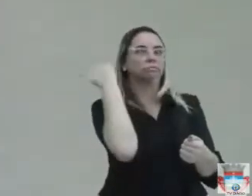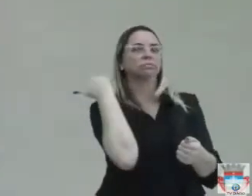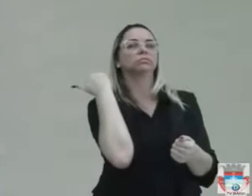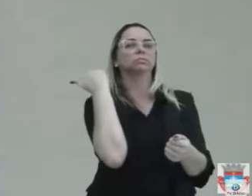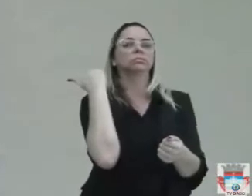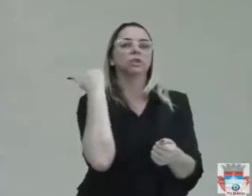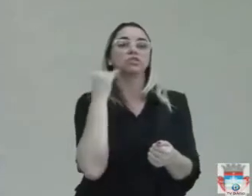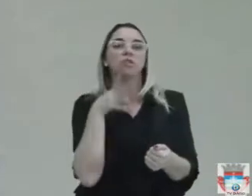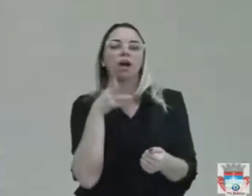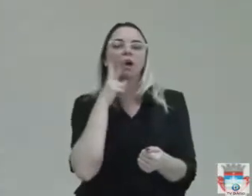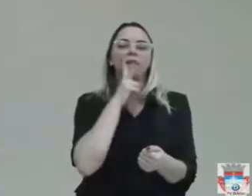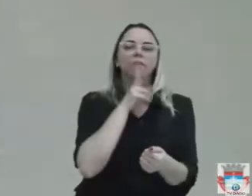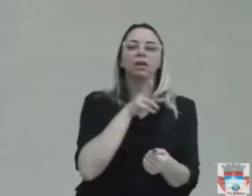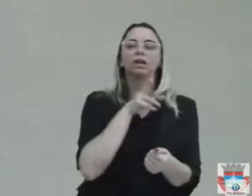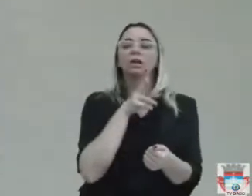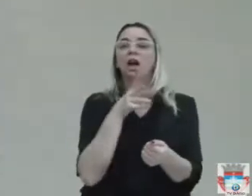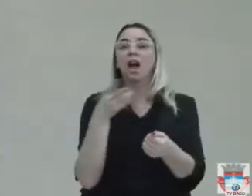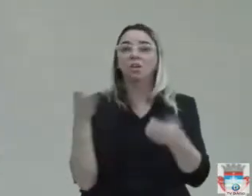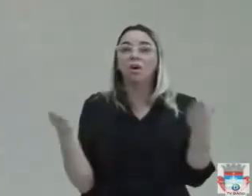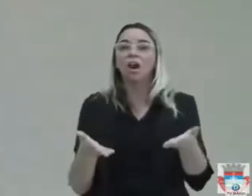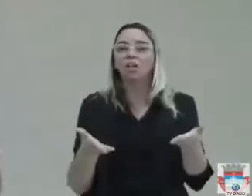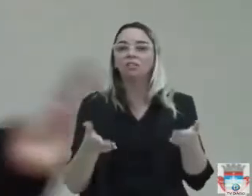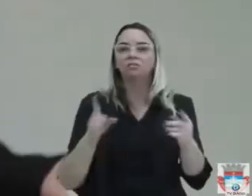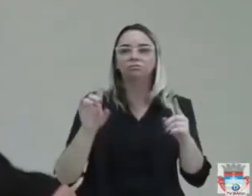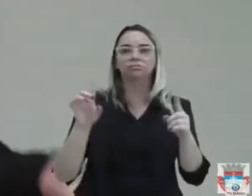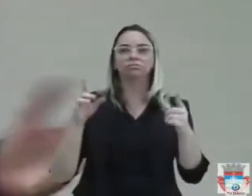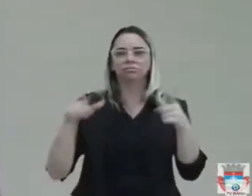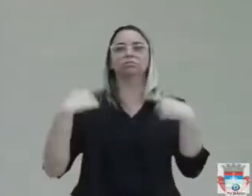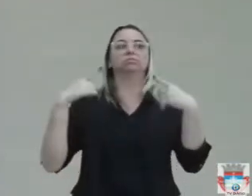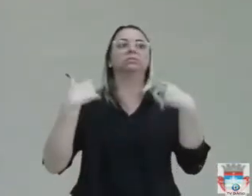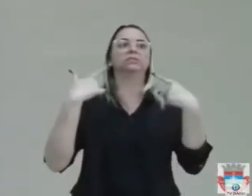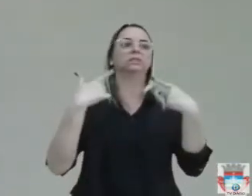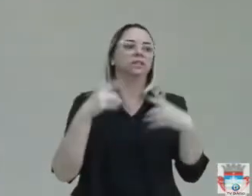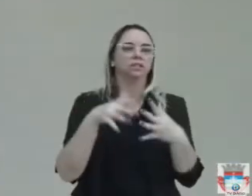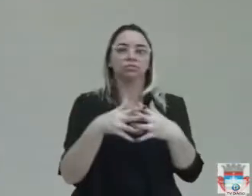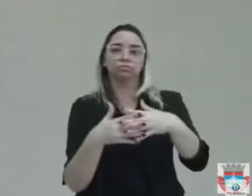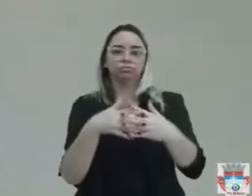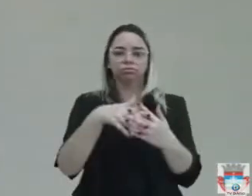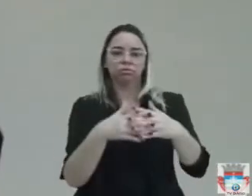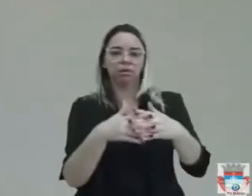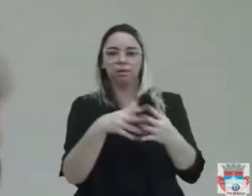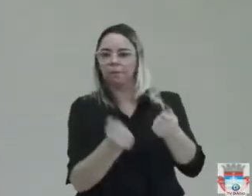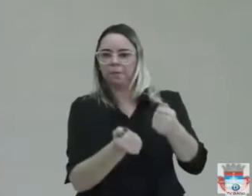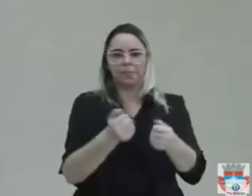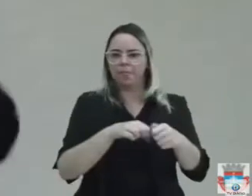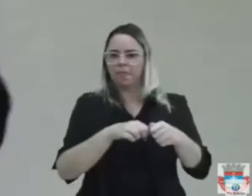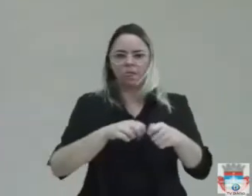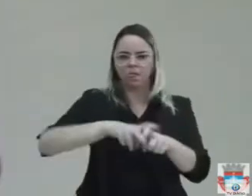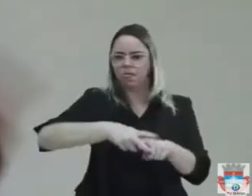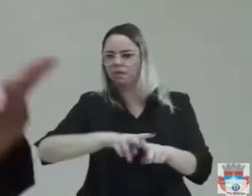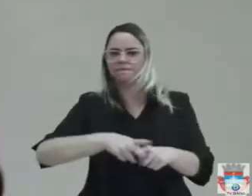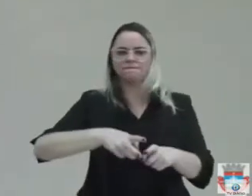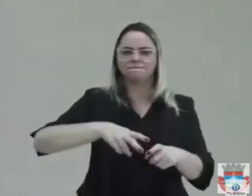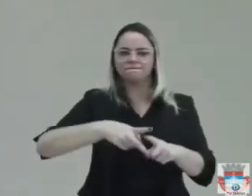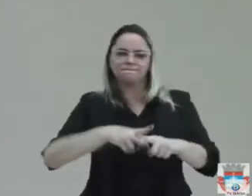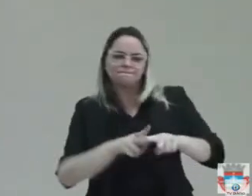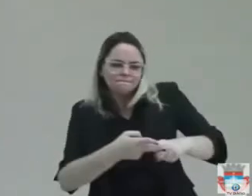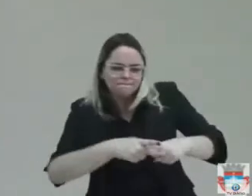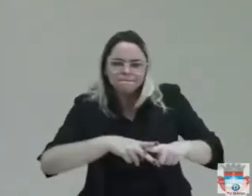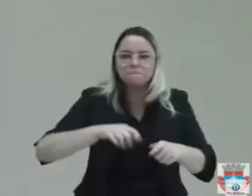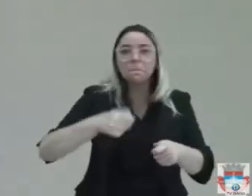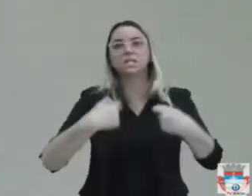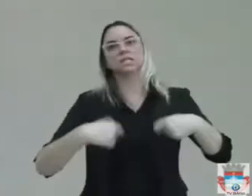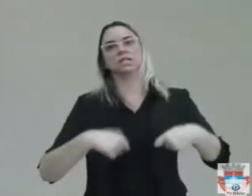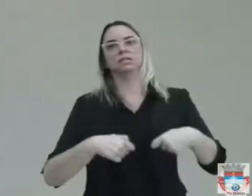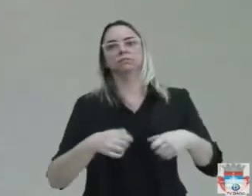Já estamos vendo aqui a reclamação de máquinas quebradas, a máquina quebrada conserta. Se conserta as máquinas para se consertar as estradas